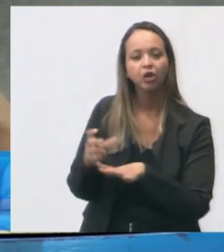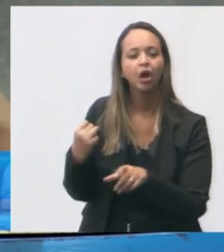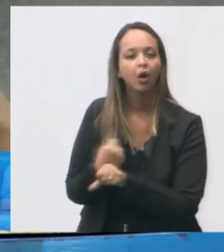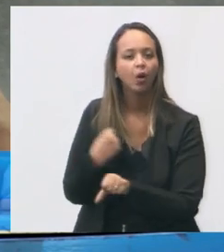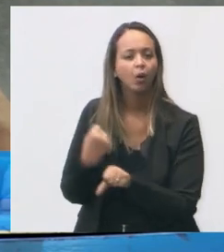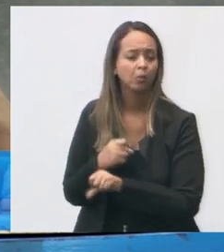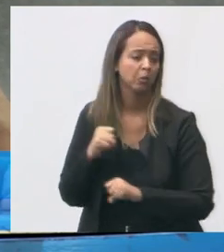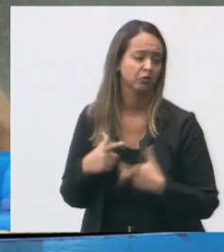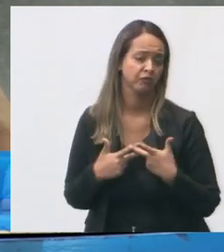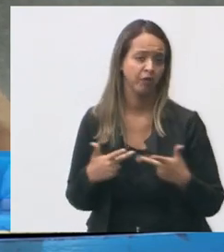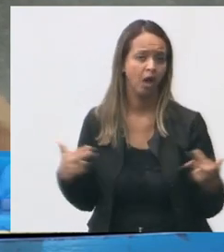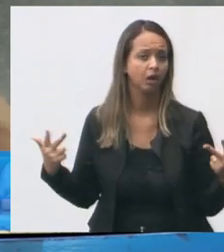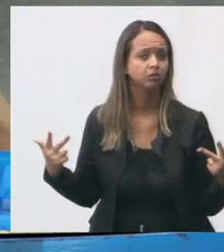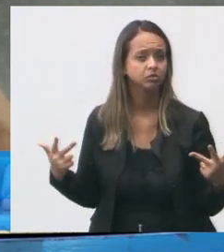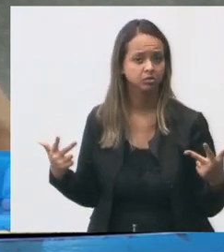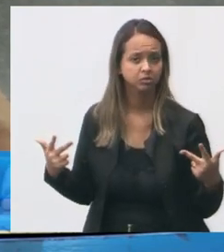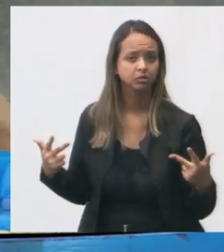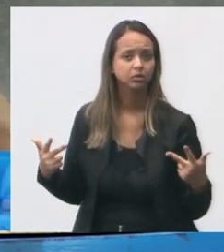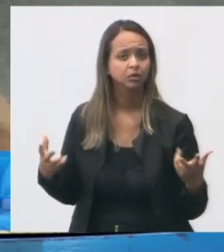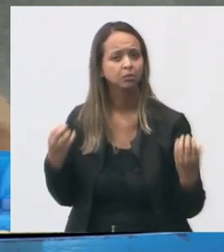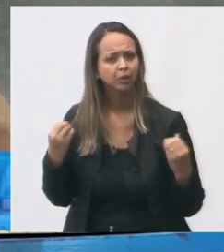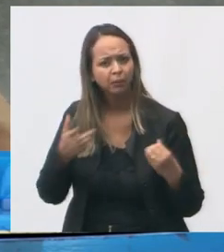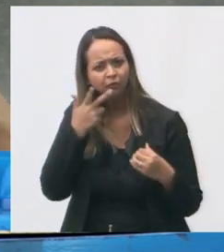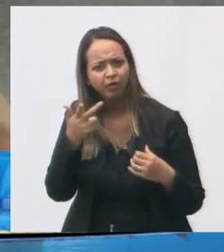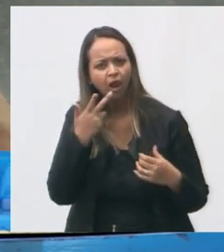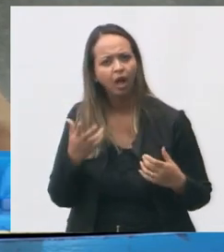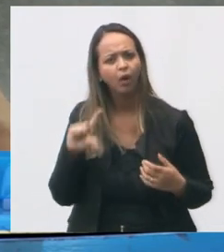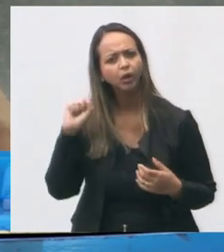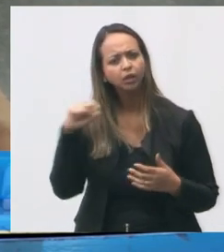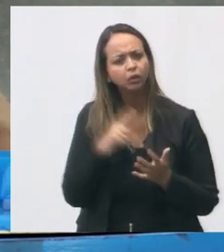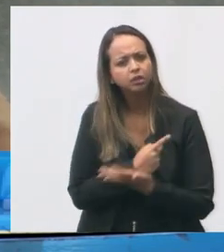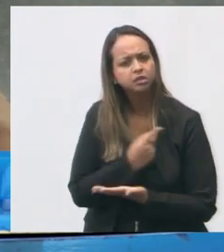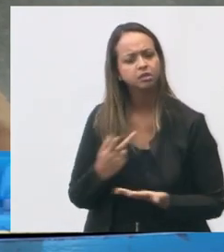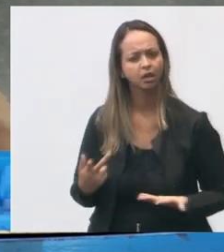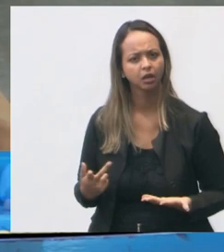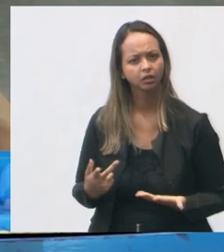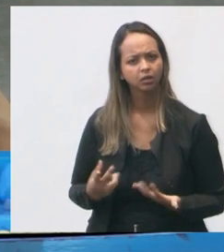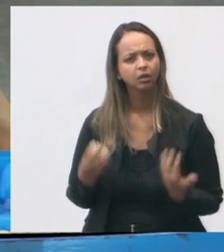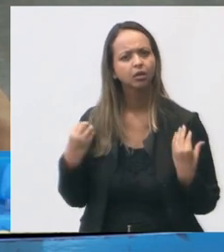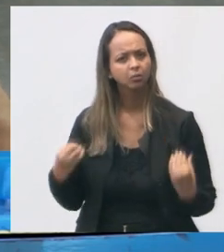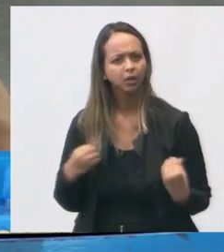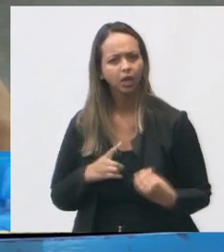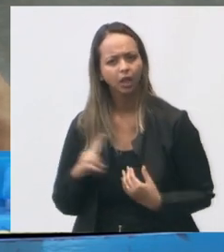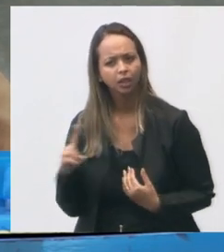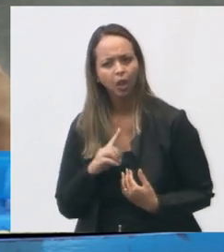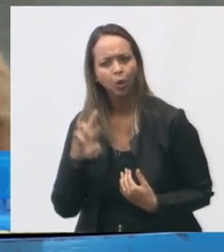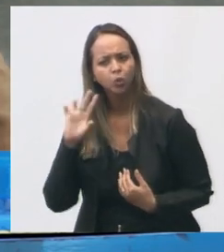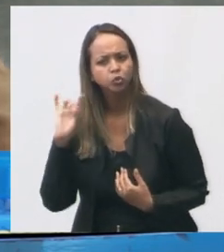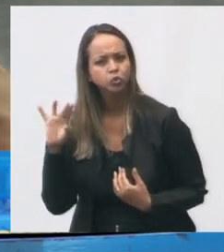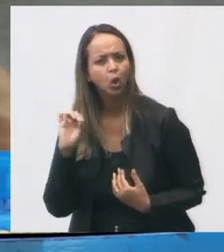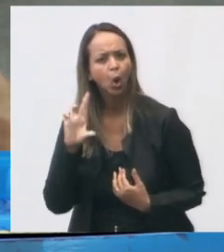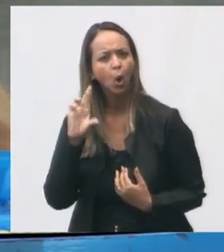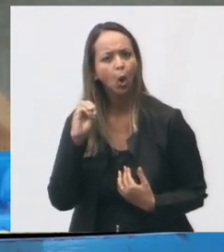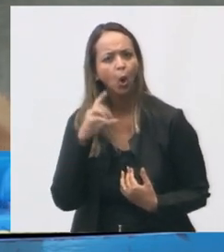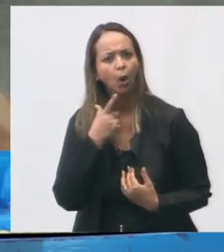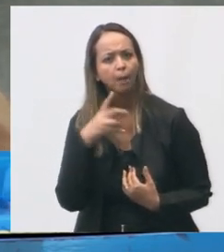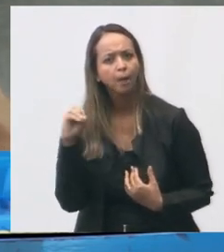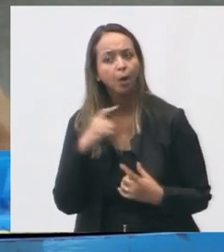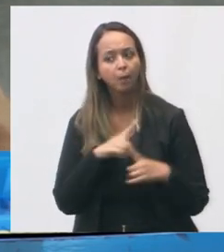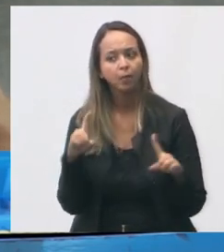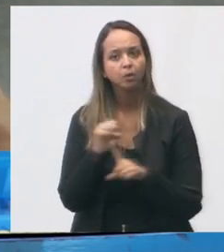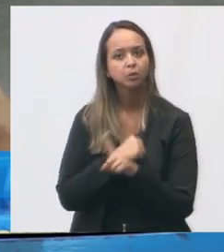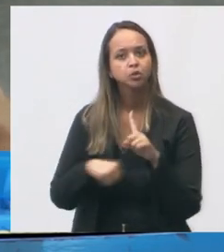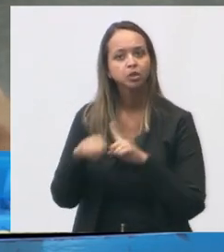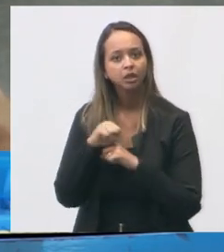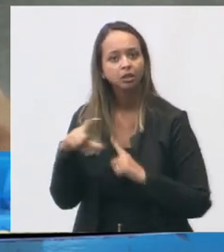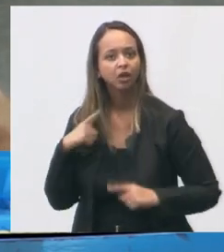ser vários. Para nos dar esse parecer, dar esse parecer não só para o bairro Romão, mas para a sociedade. Para